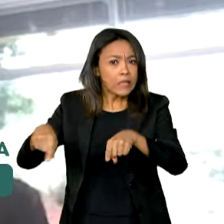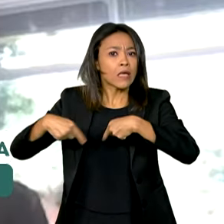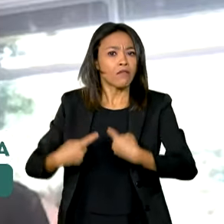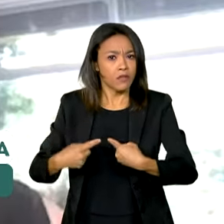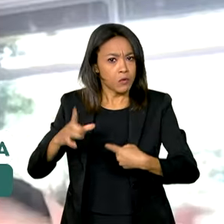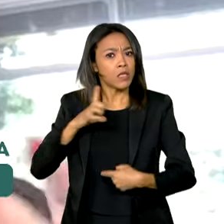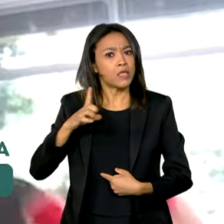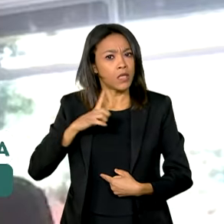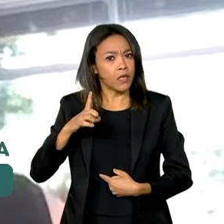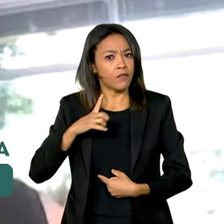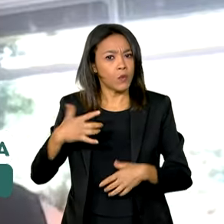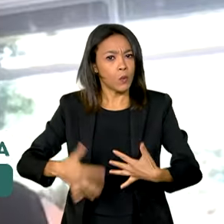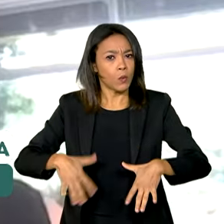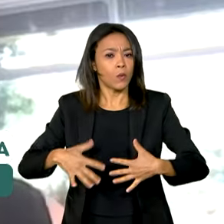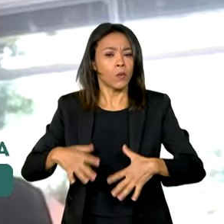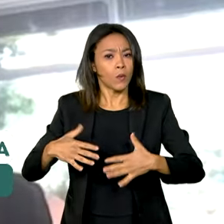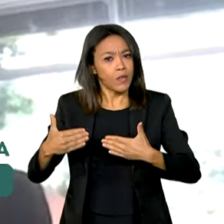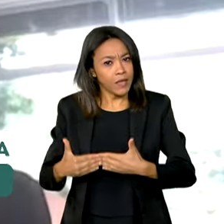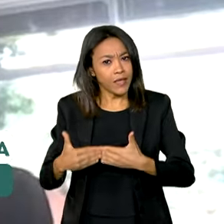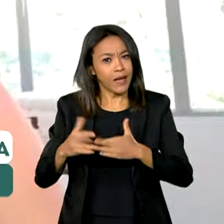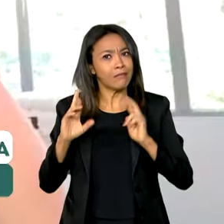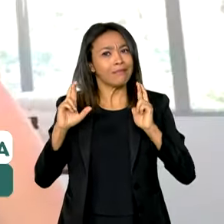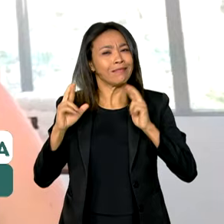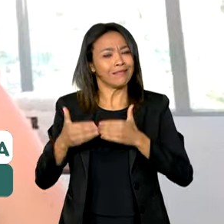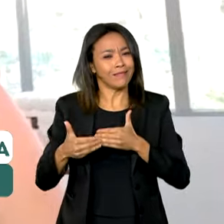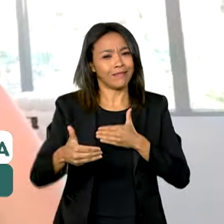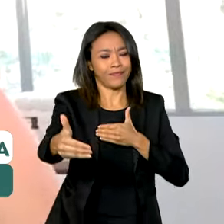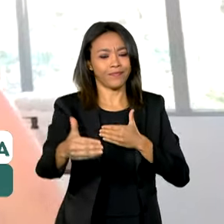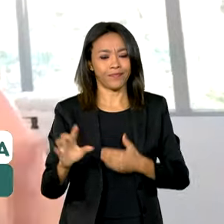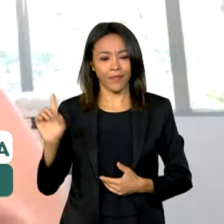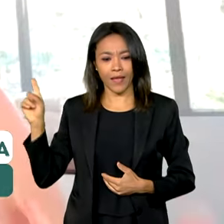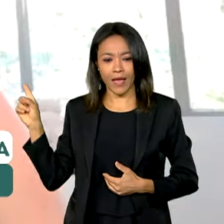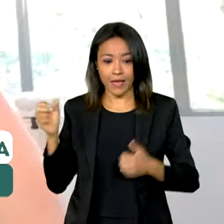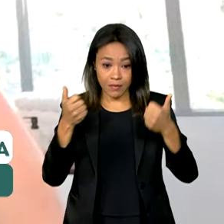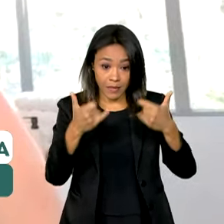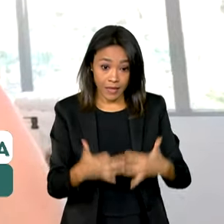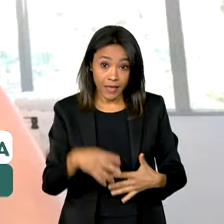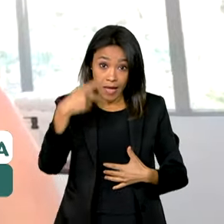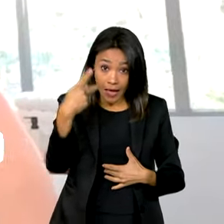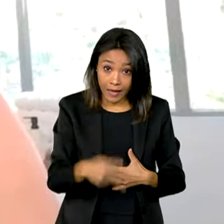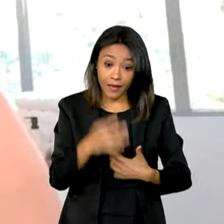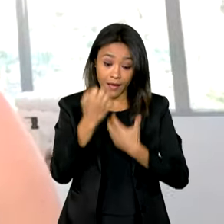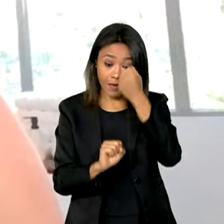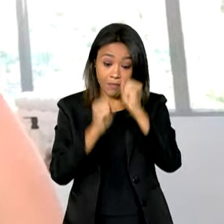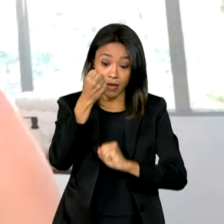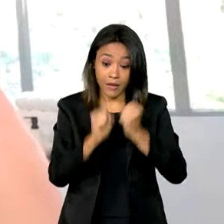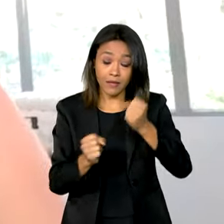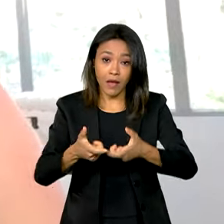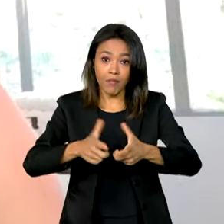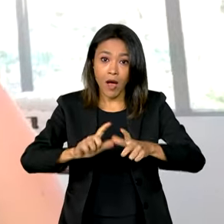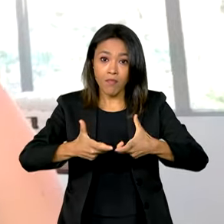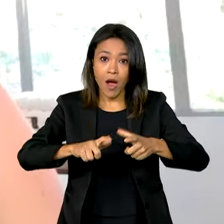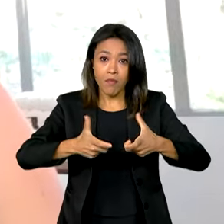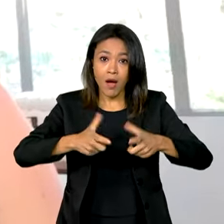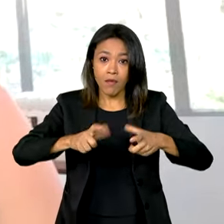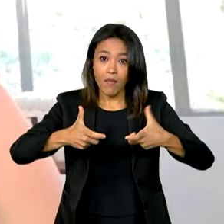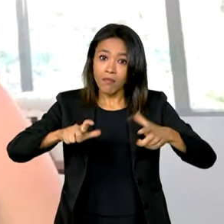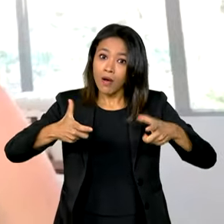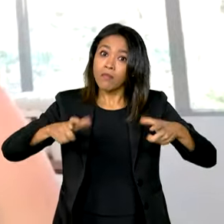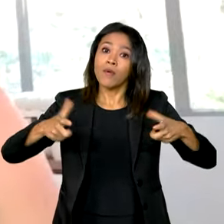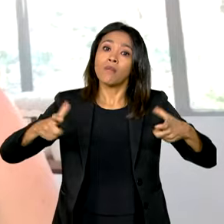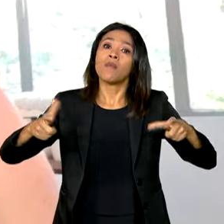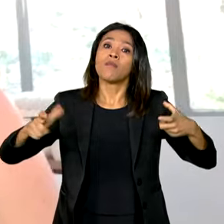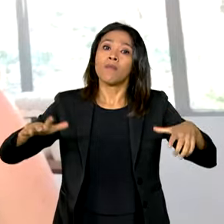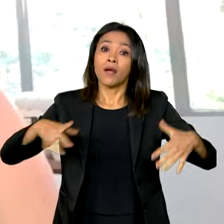cargo e as expectativas com o novo emprego. A empresa está num viés de crescimento muito amplo e a